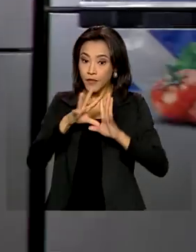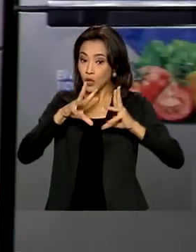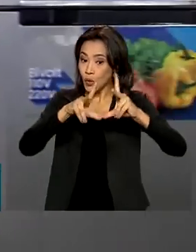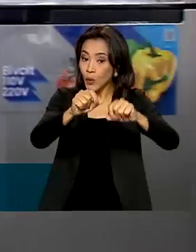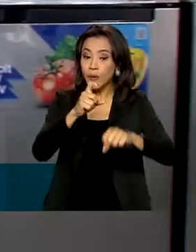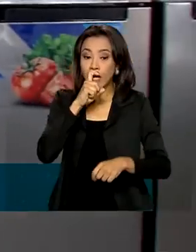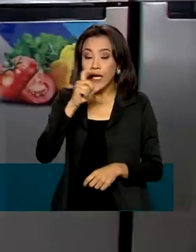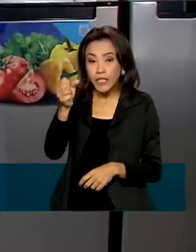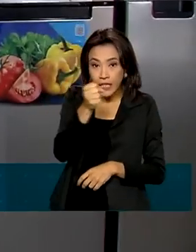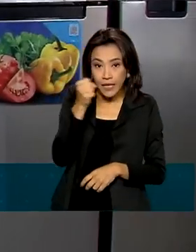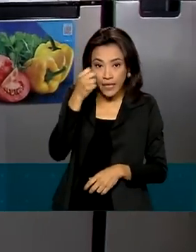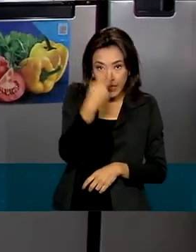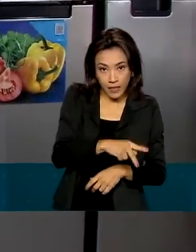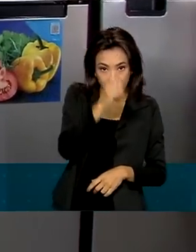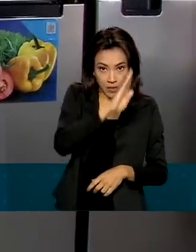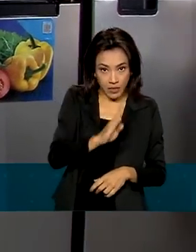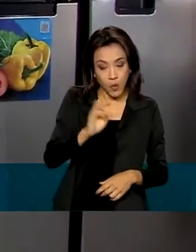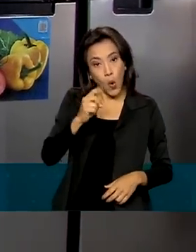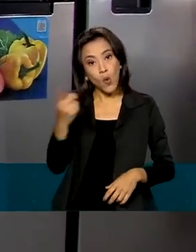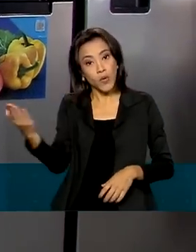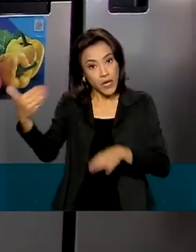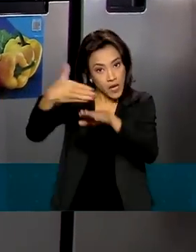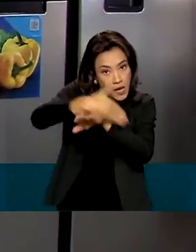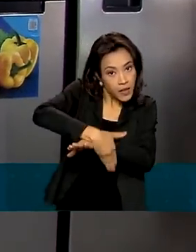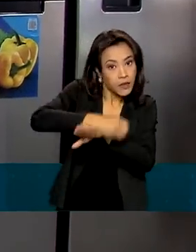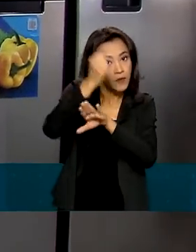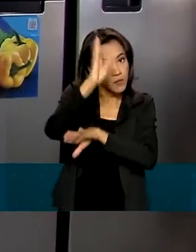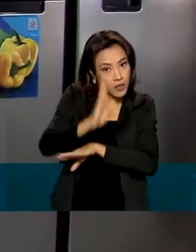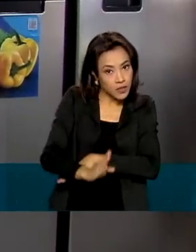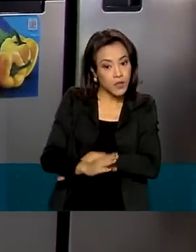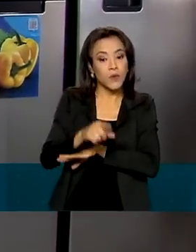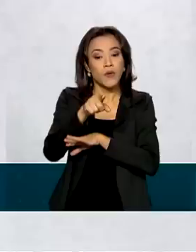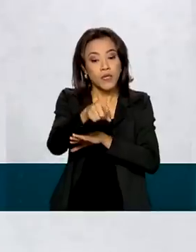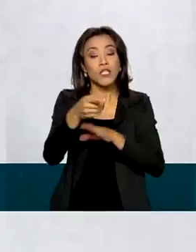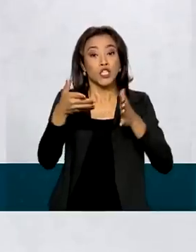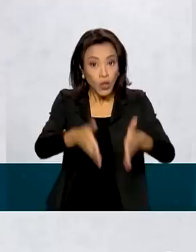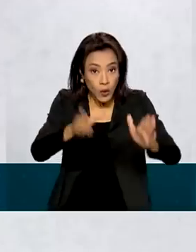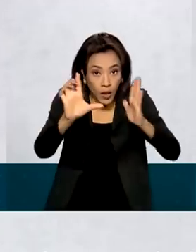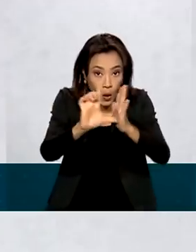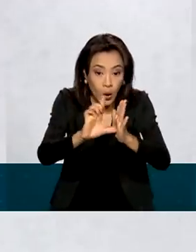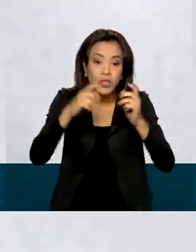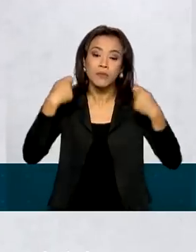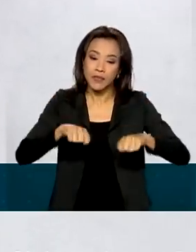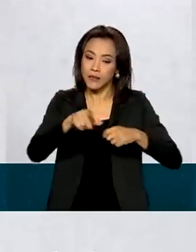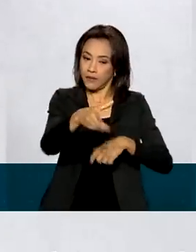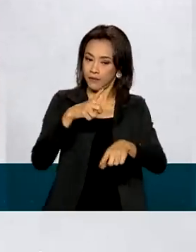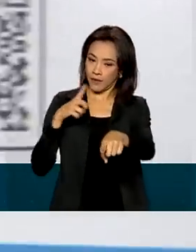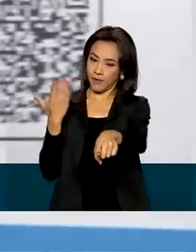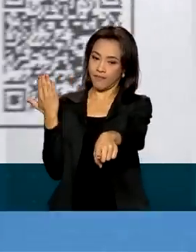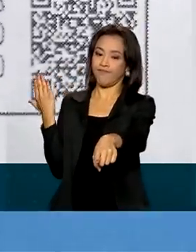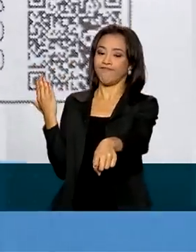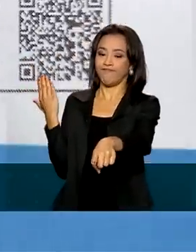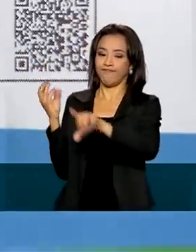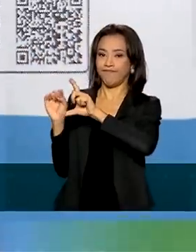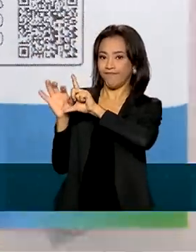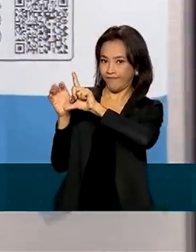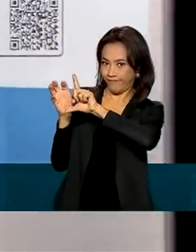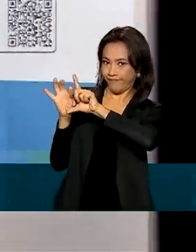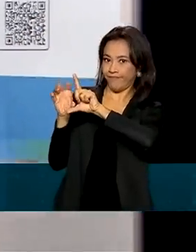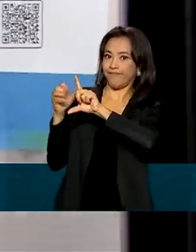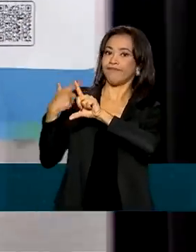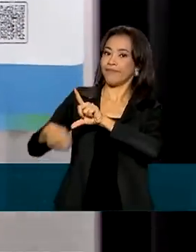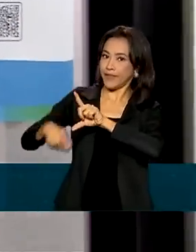geladeiras nacionais ou importadas que chegarem às lojas têm que ter esse QR Code. Com o código, o